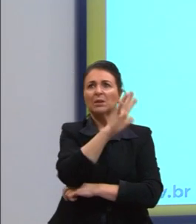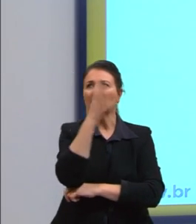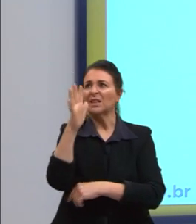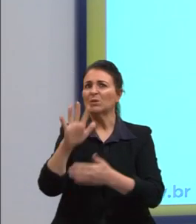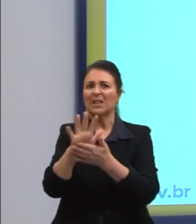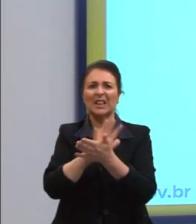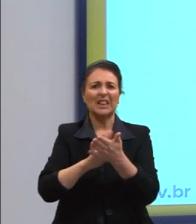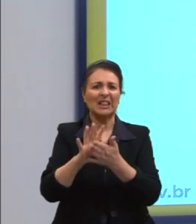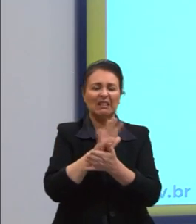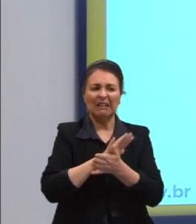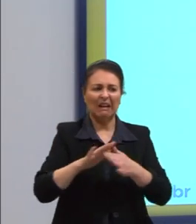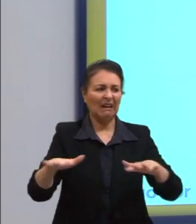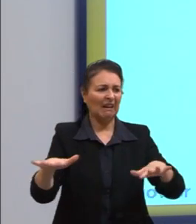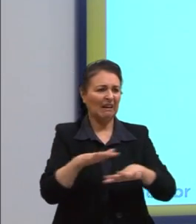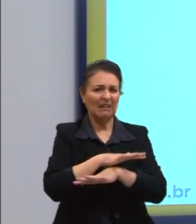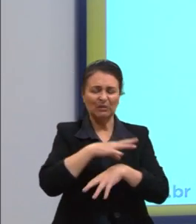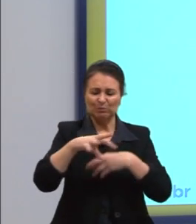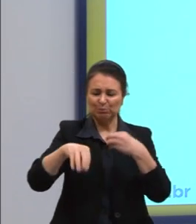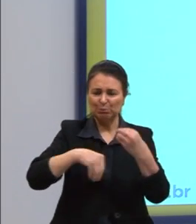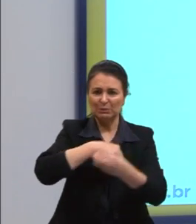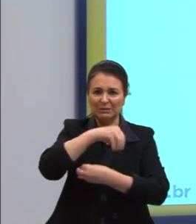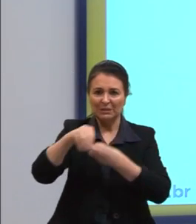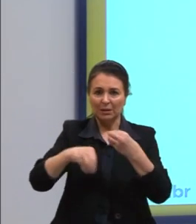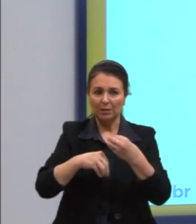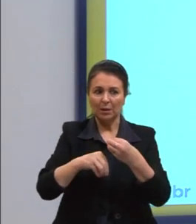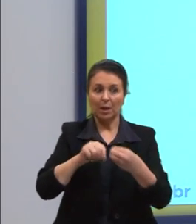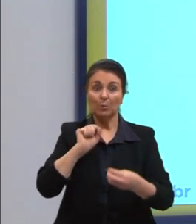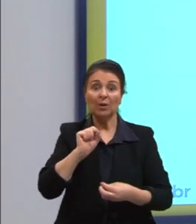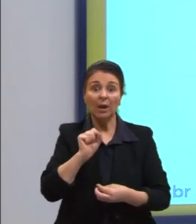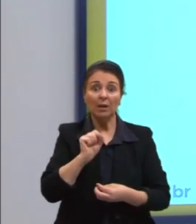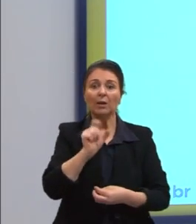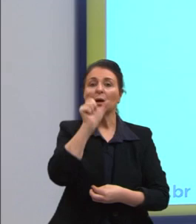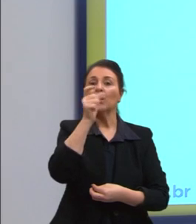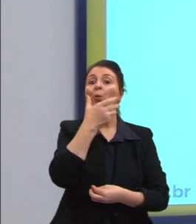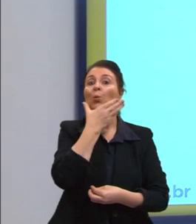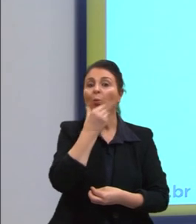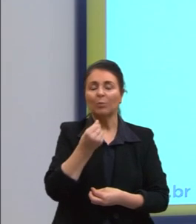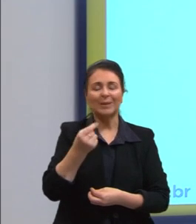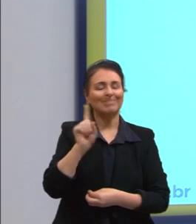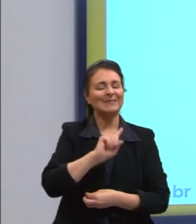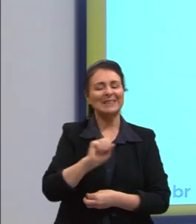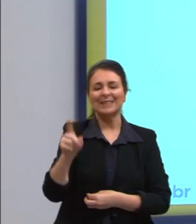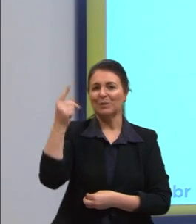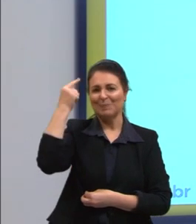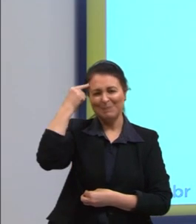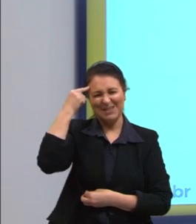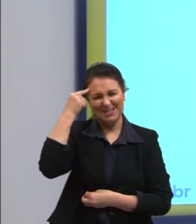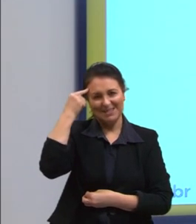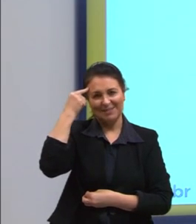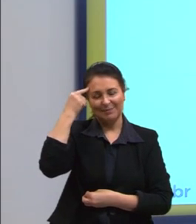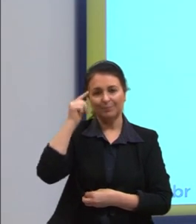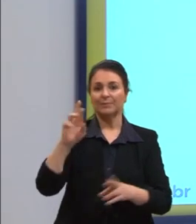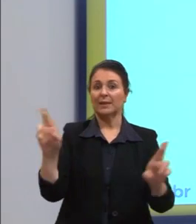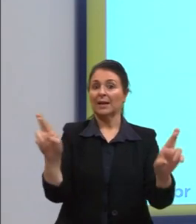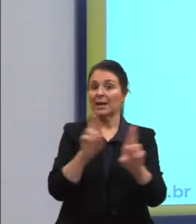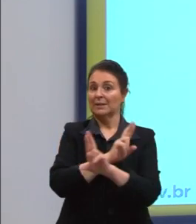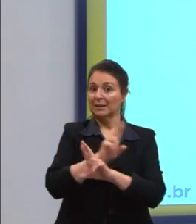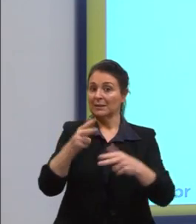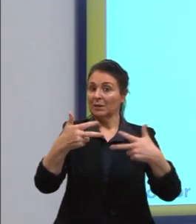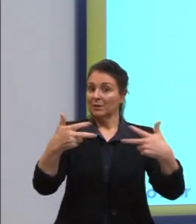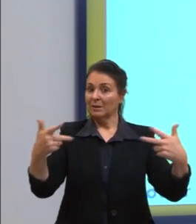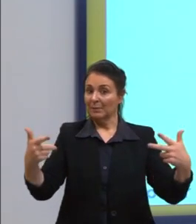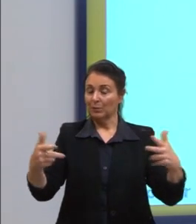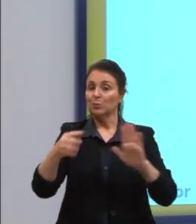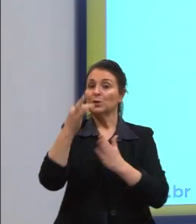Acabada, depredada, pelo homem que não pensava. São as relações entre os elementos e as partes